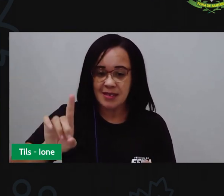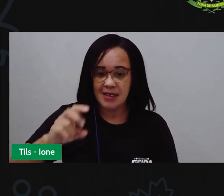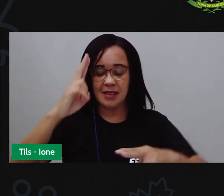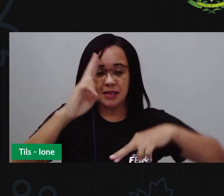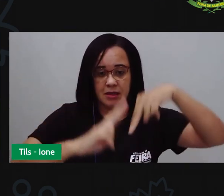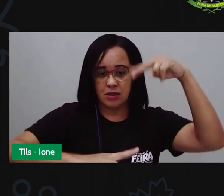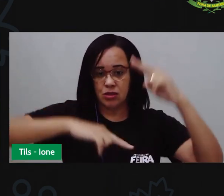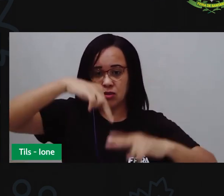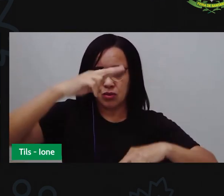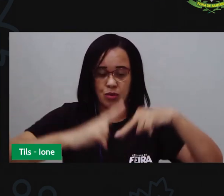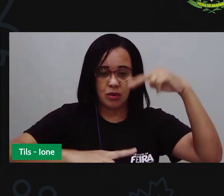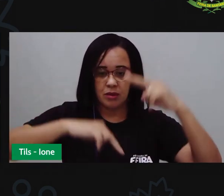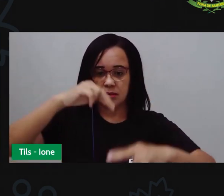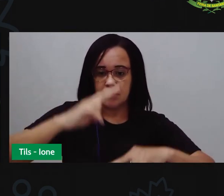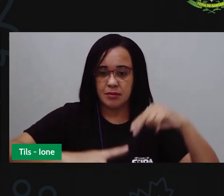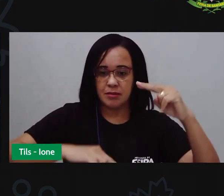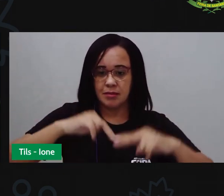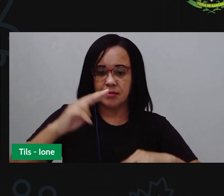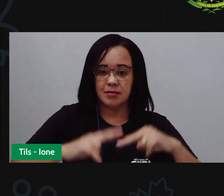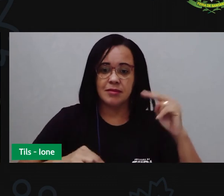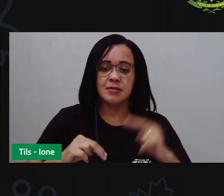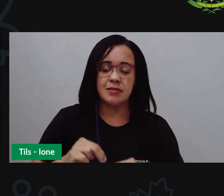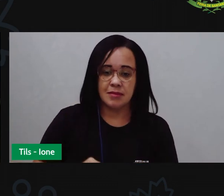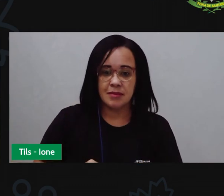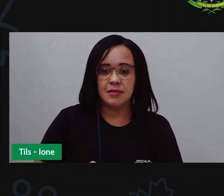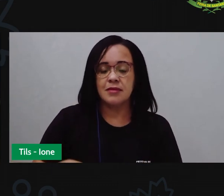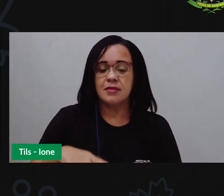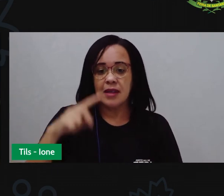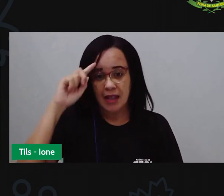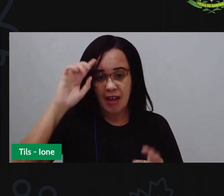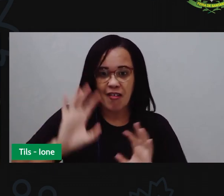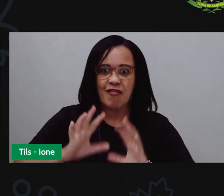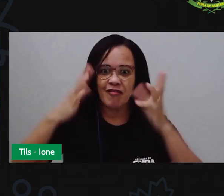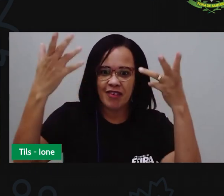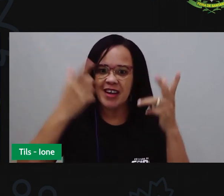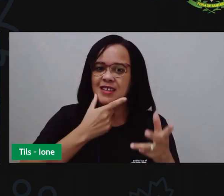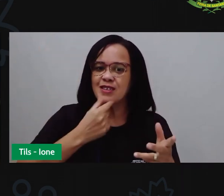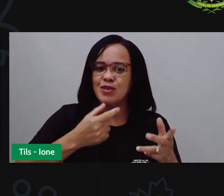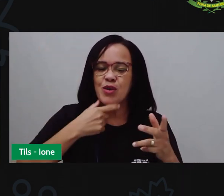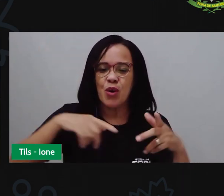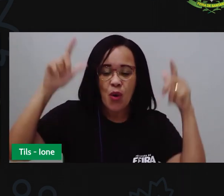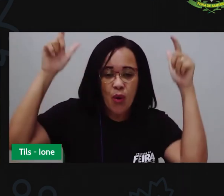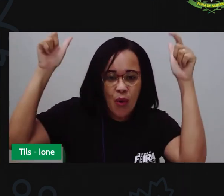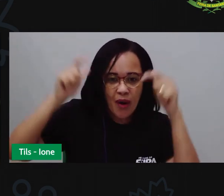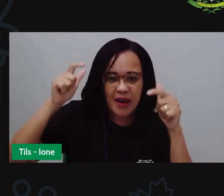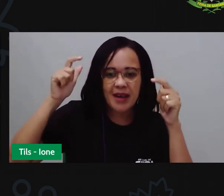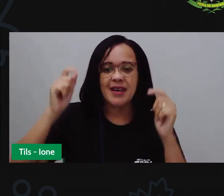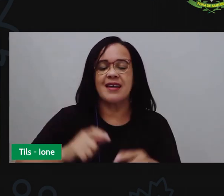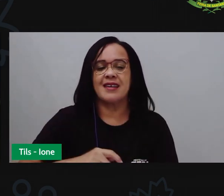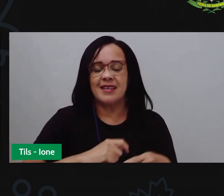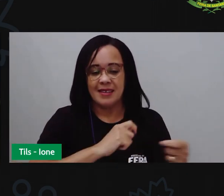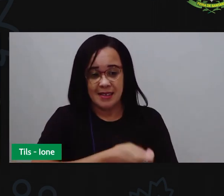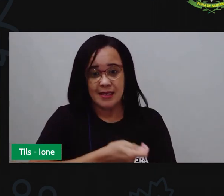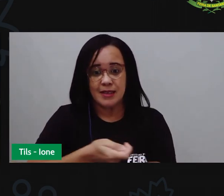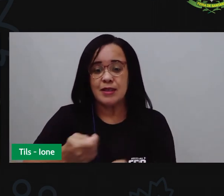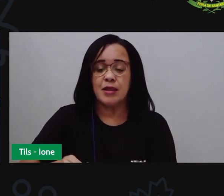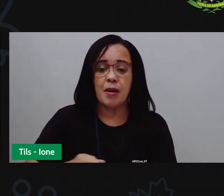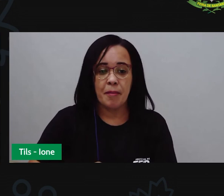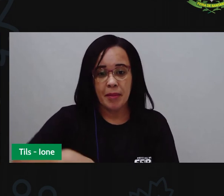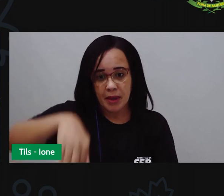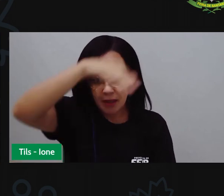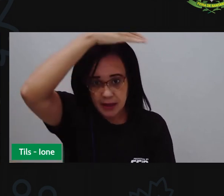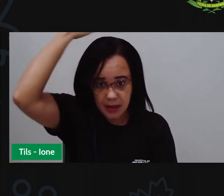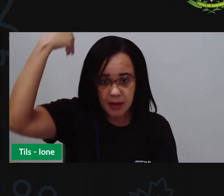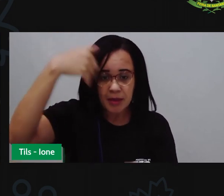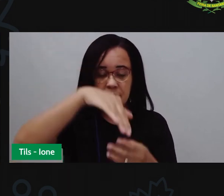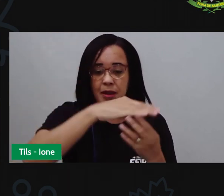Vimos aí o São João, festas de reis, lavagem do Bonfim. E vimos, crianças, a estrutura de